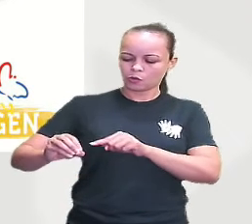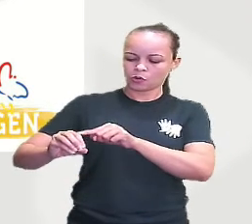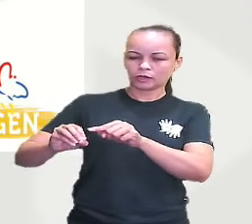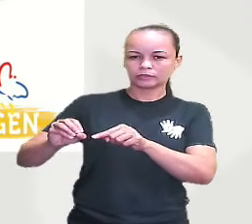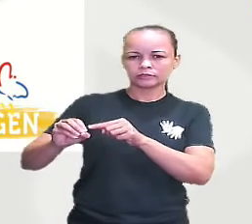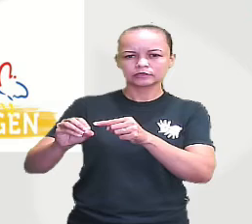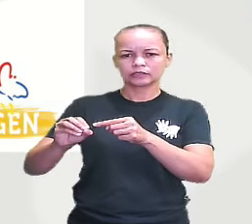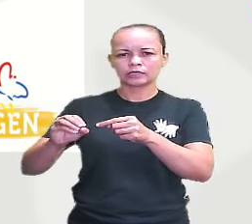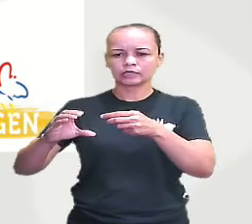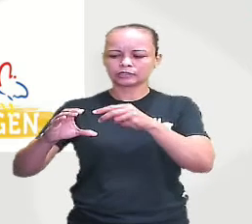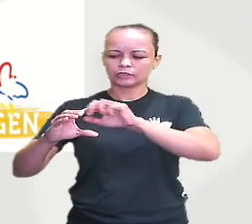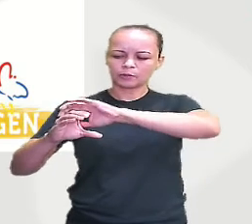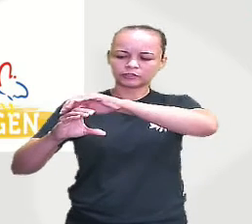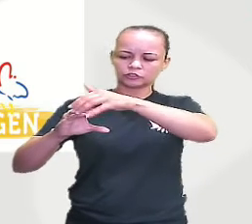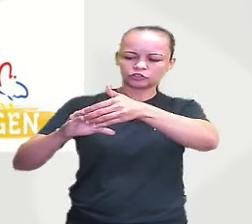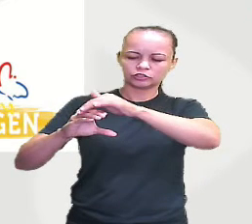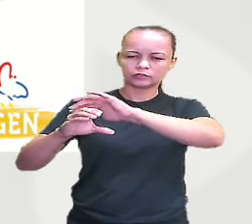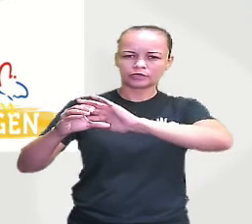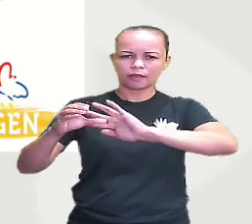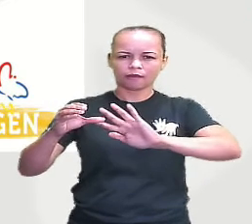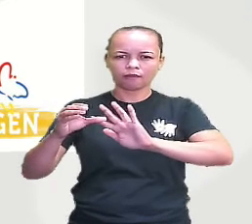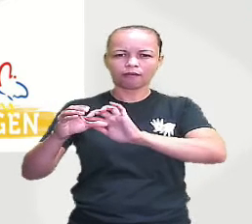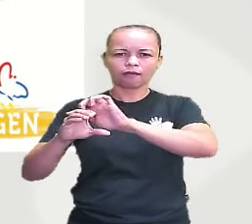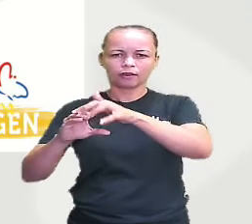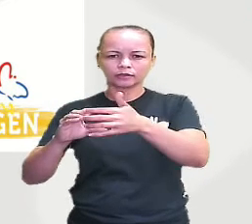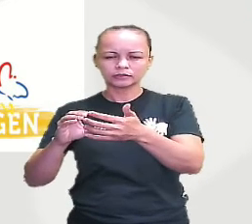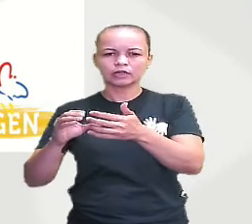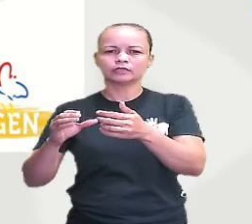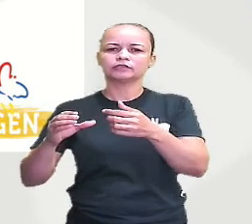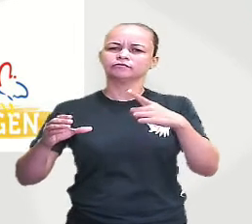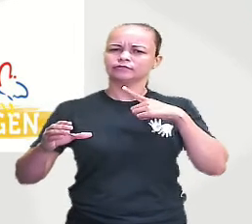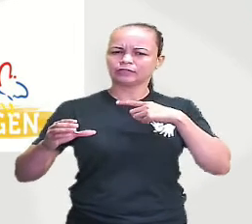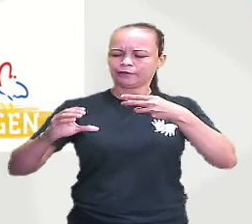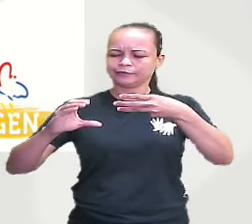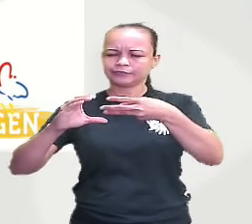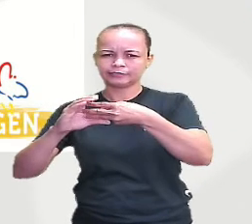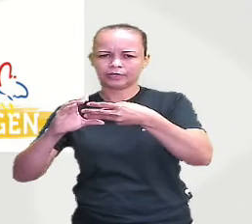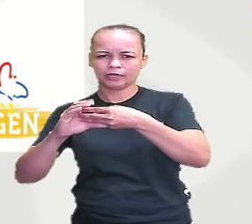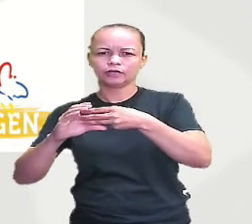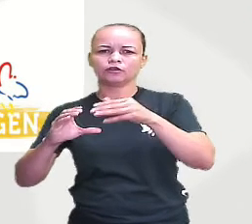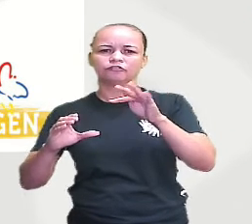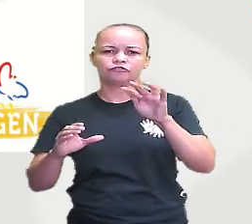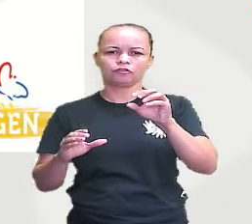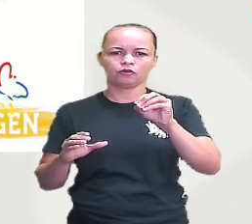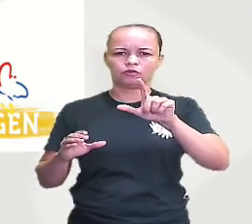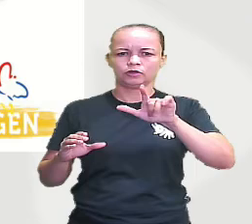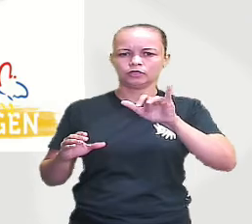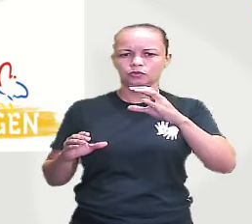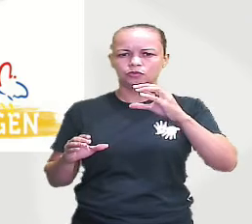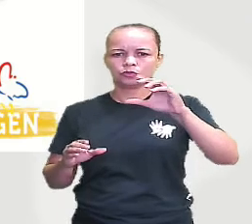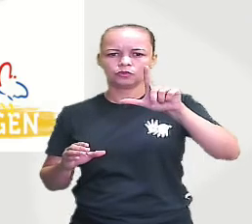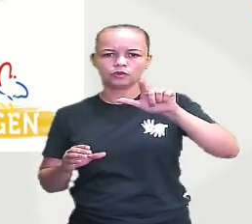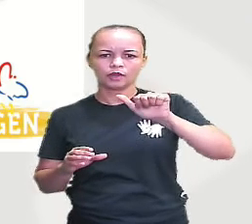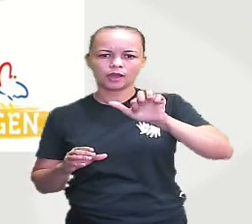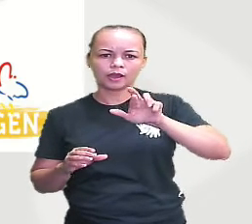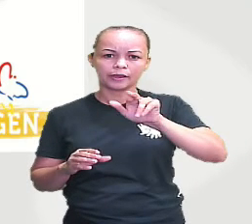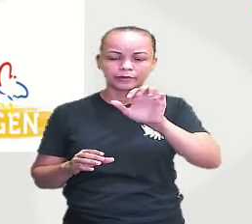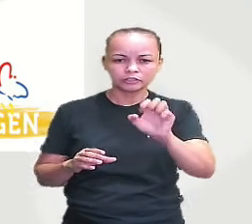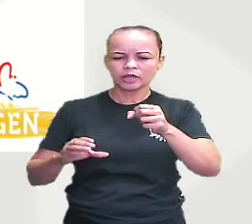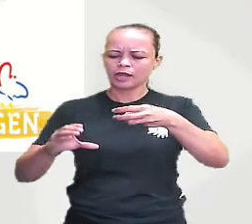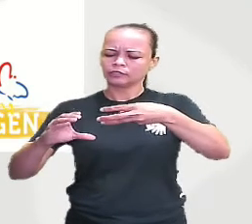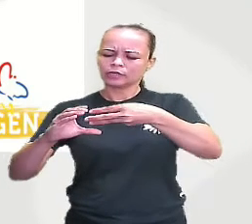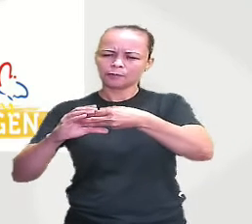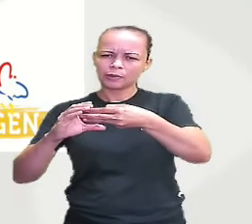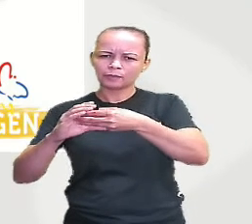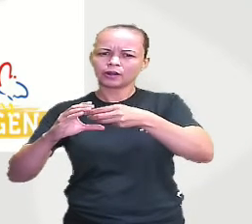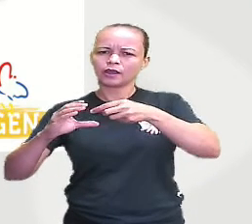que é essas células mais externas, a gente vai ter a chamada células foliculares, a gente vai ter o citoplasma, você pode ver que é uma célula mesmo, ela tem núcleo,